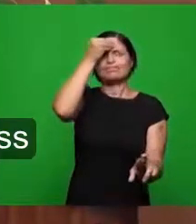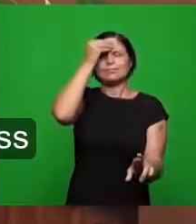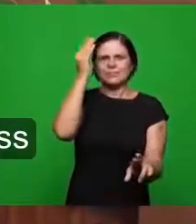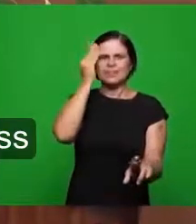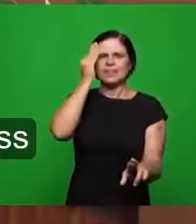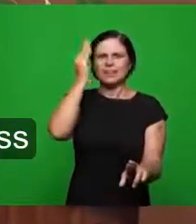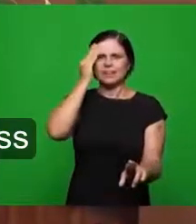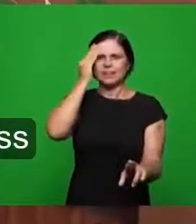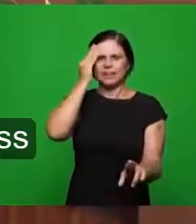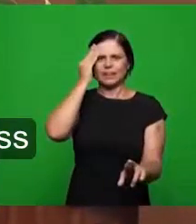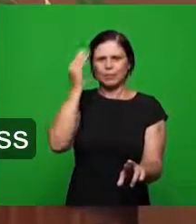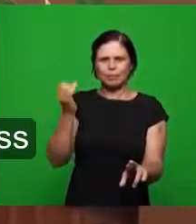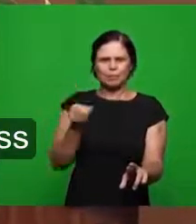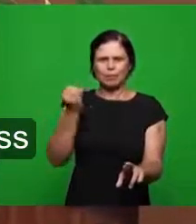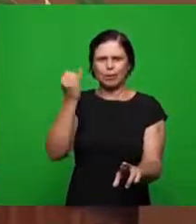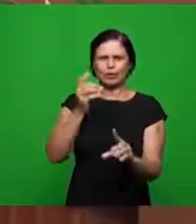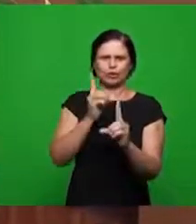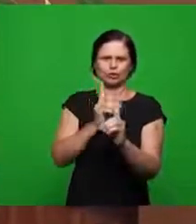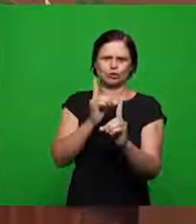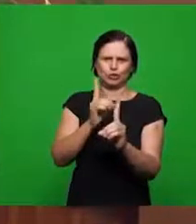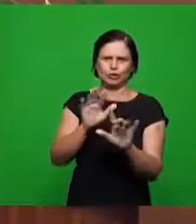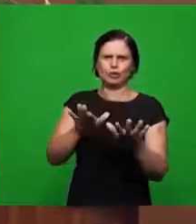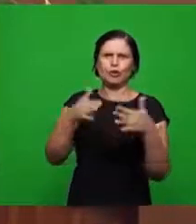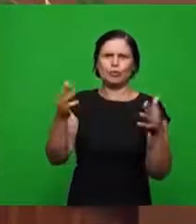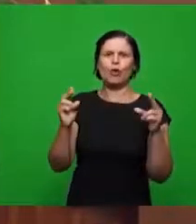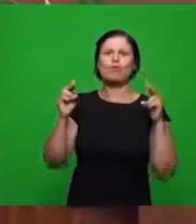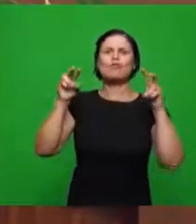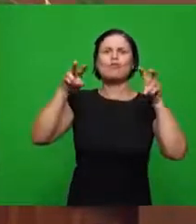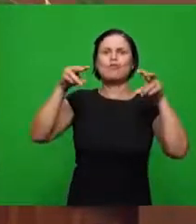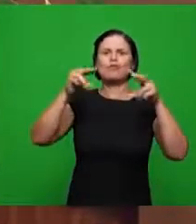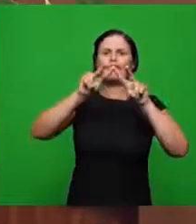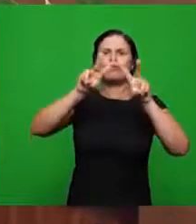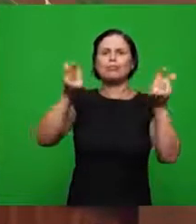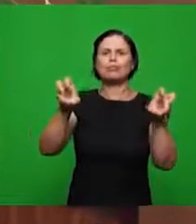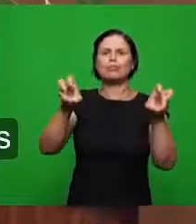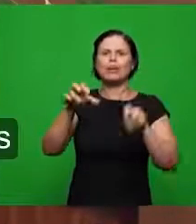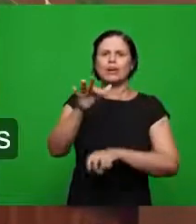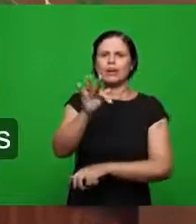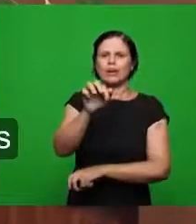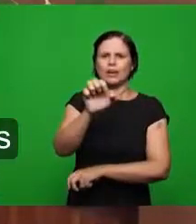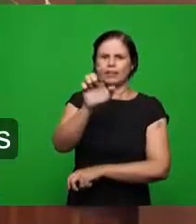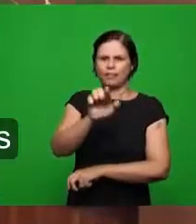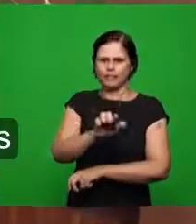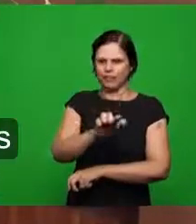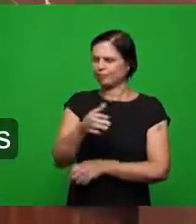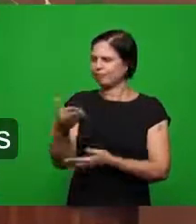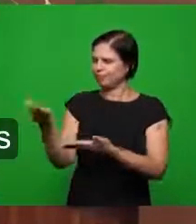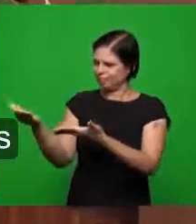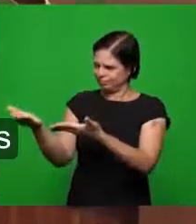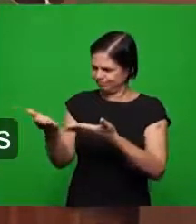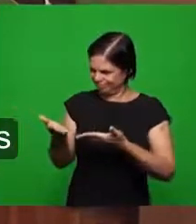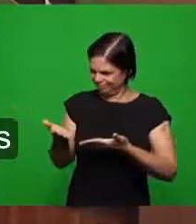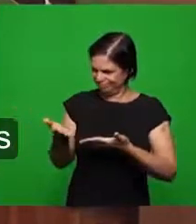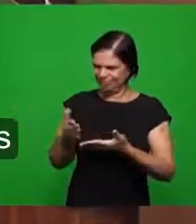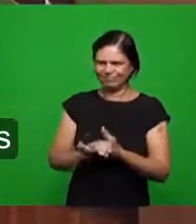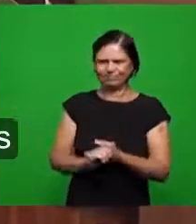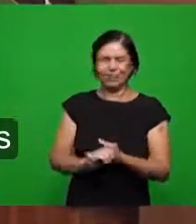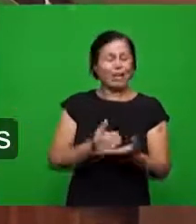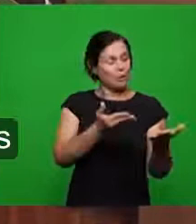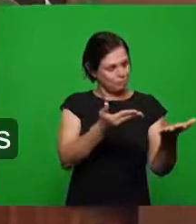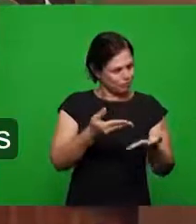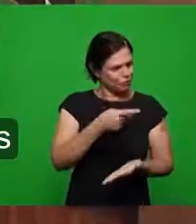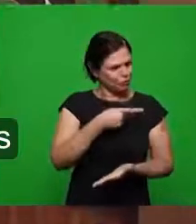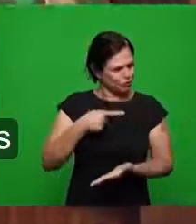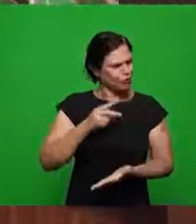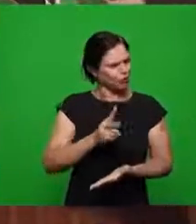da fé vou passar ainda a palavra ao nosso companheiro para que ele dê sequência às